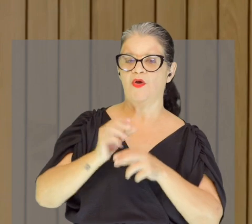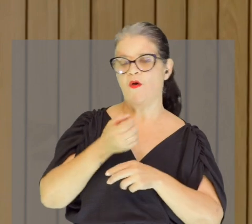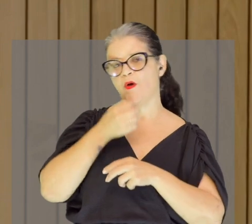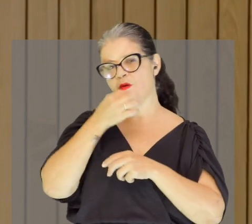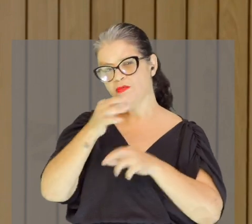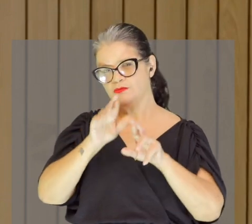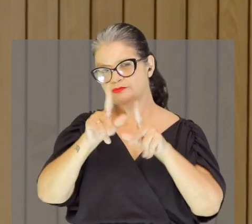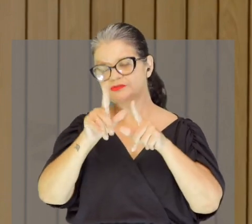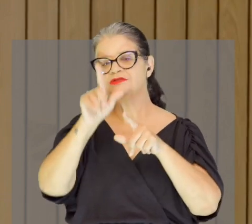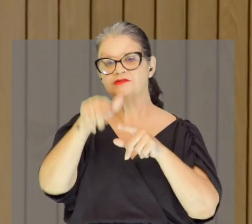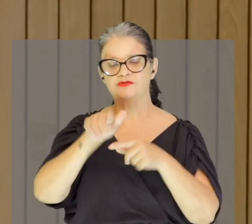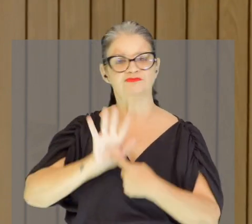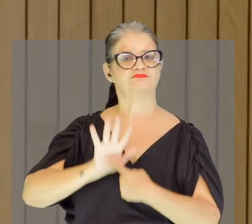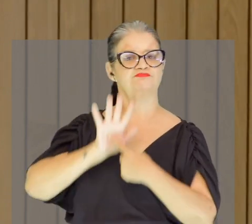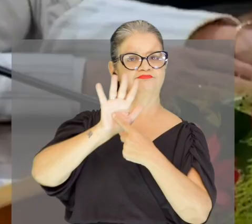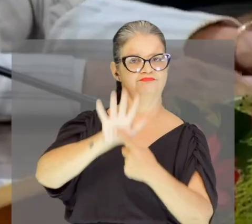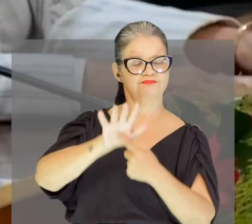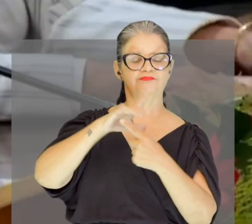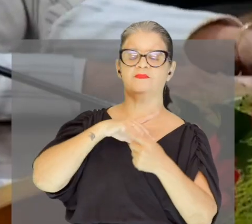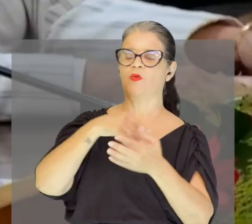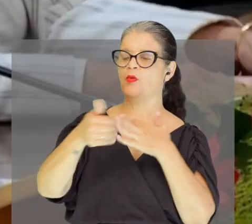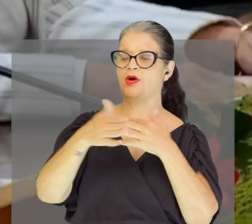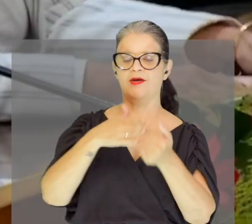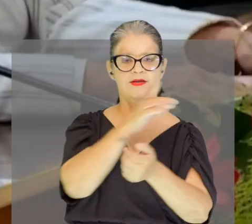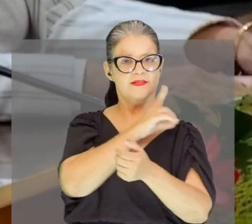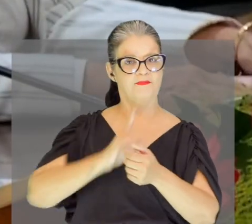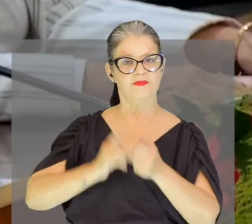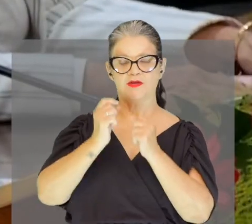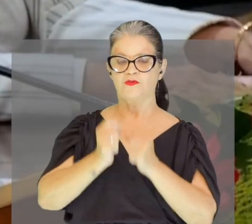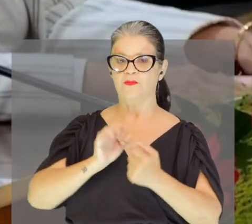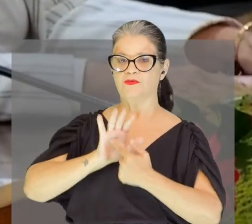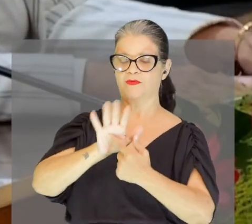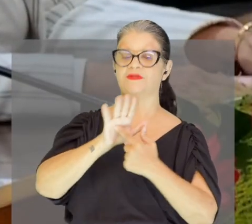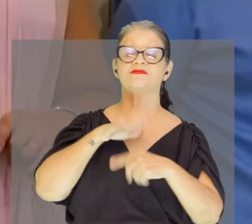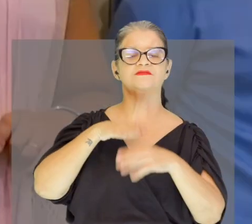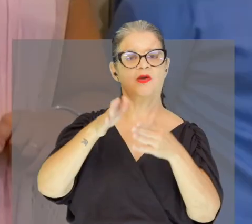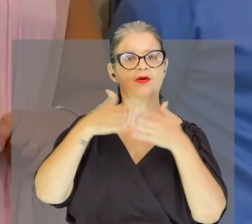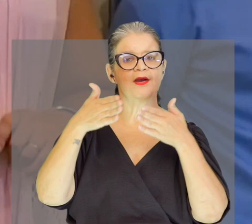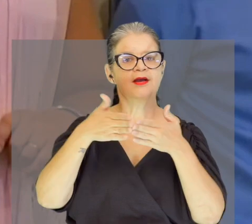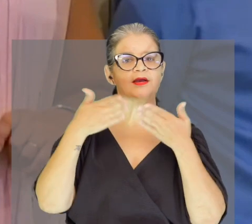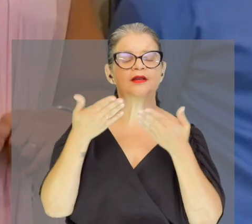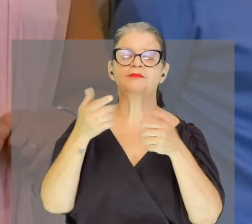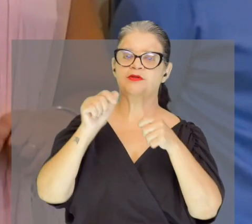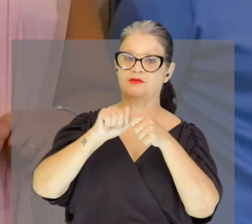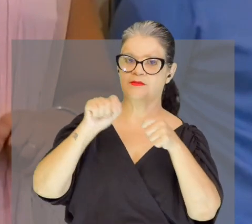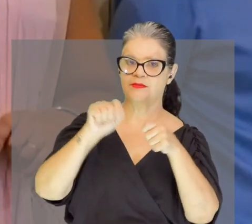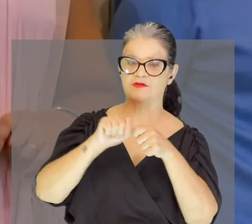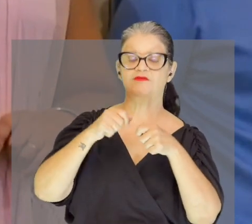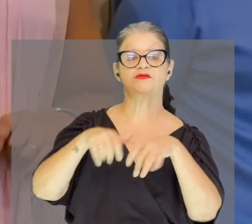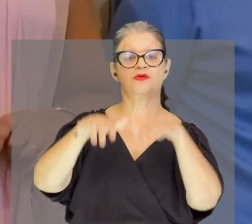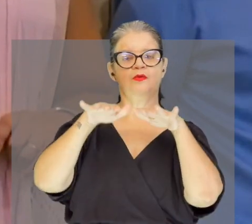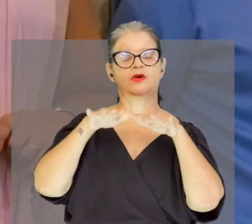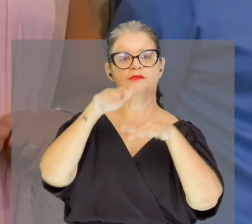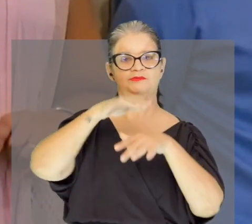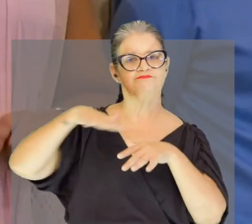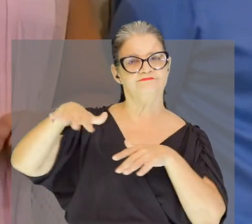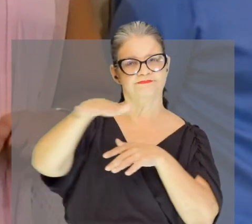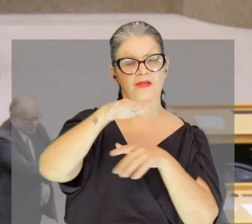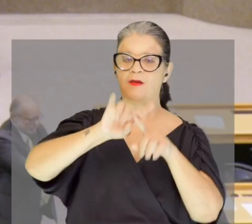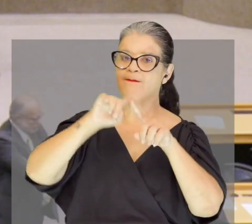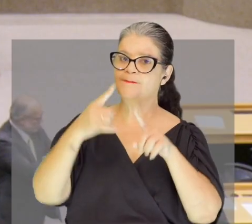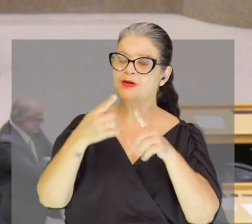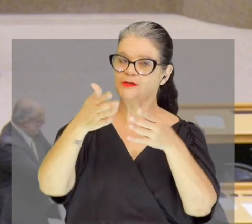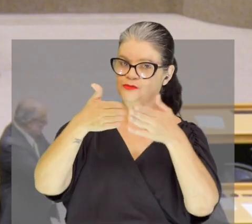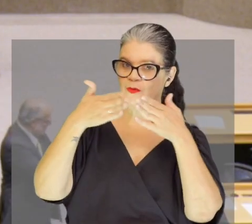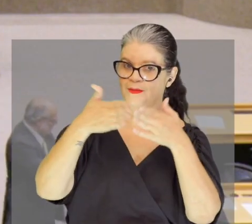divergentes sejam manifestados. Qualquer deputado pode apresentar um requerimento para realizar uma audiência pública,